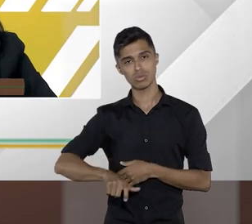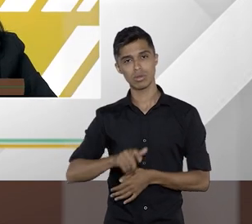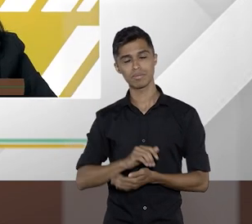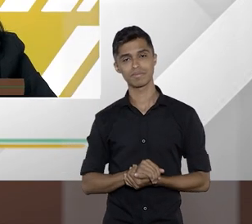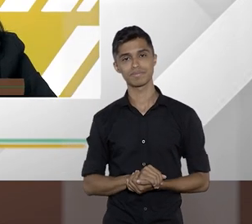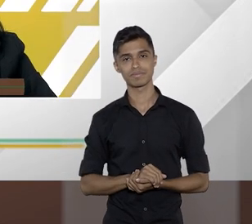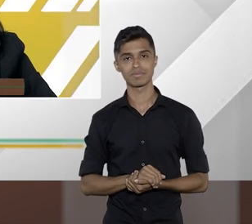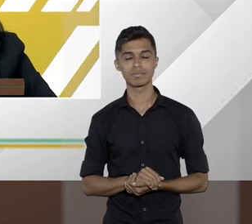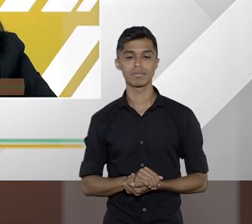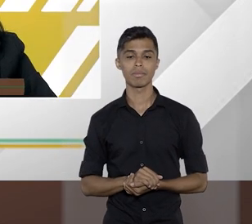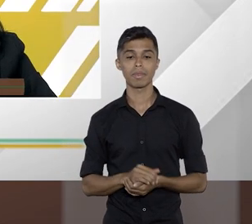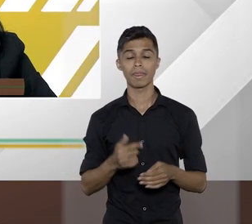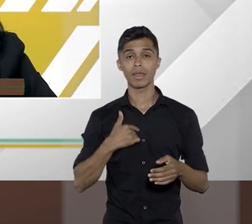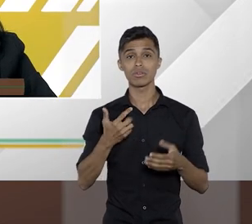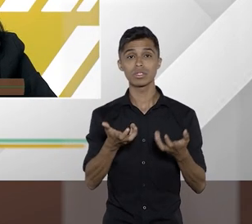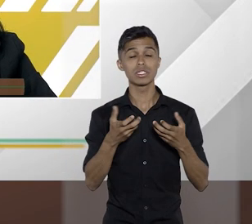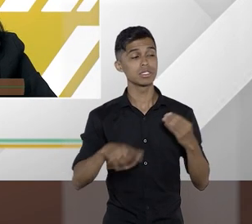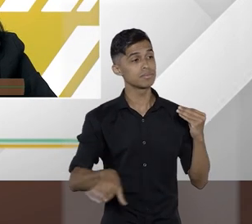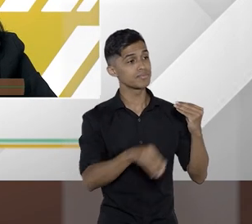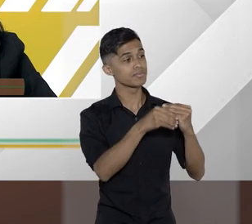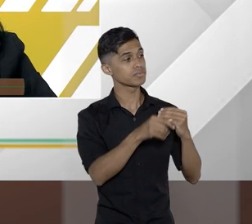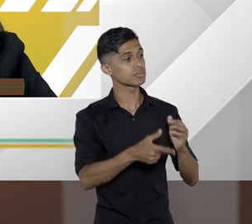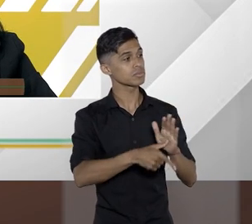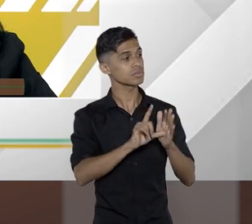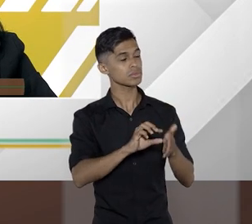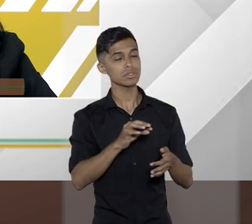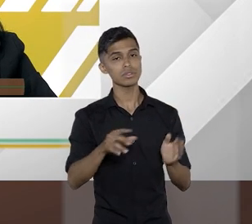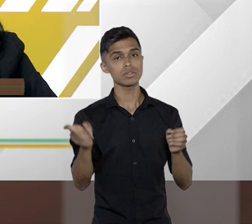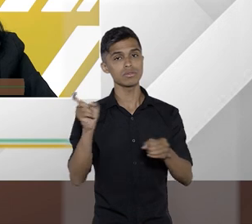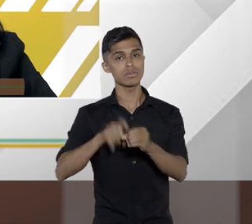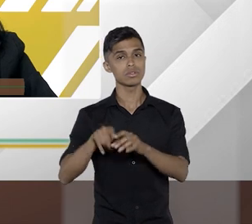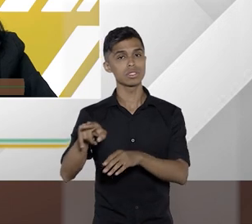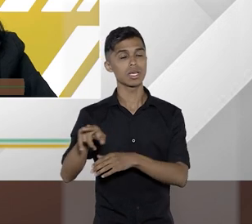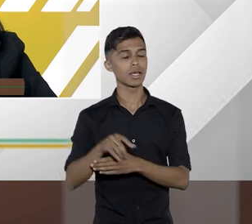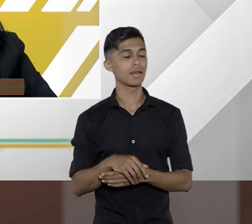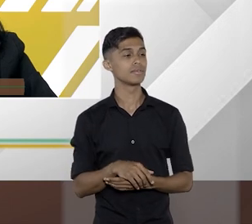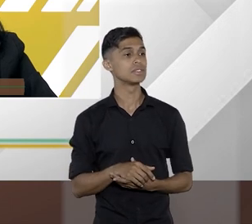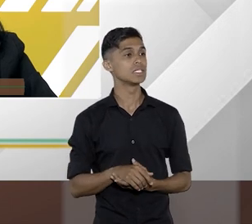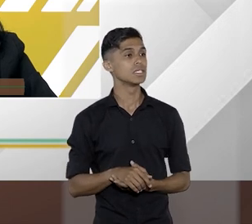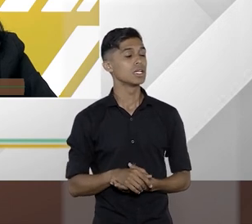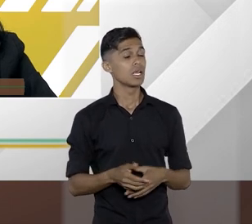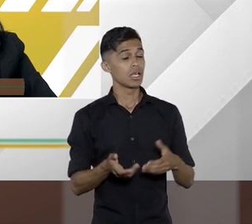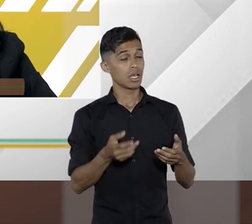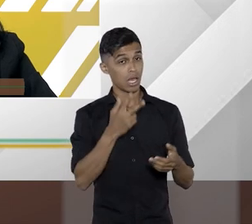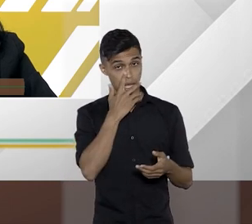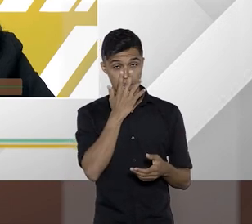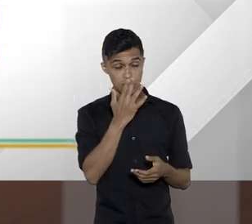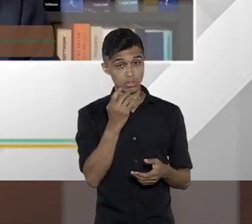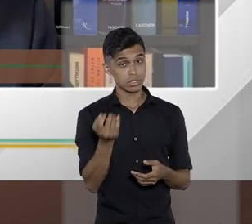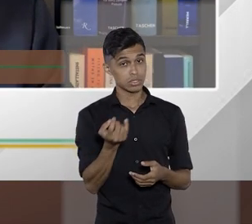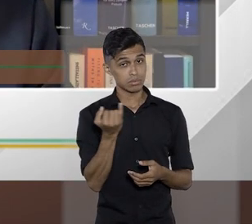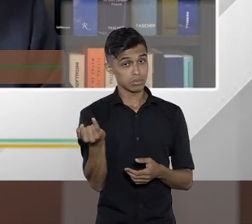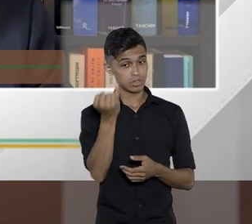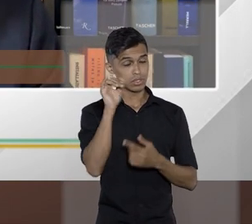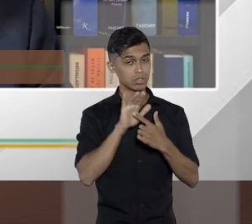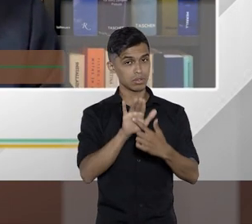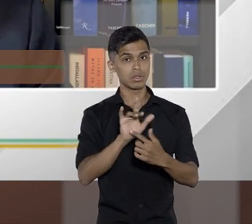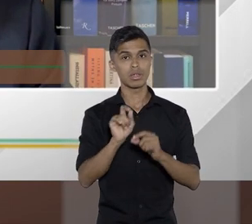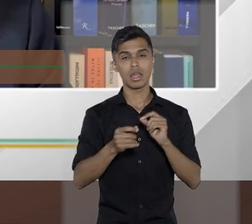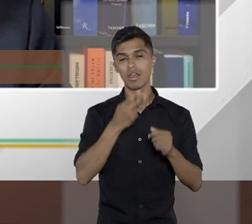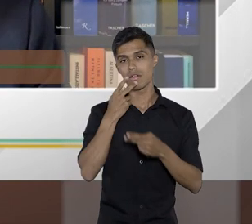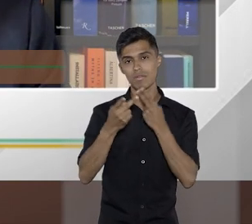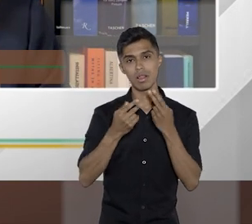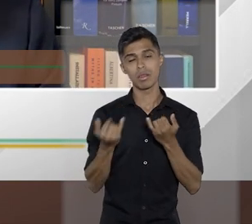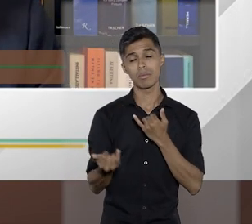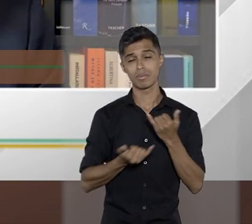E eu queria complementar uma coisa, antes de voltar a palavra para o Tiago e para a Fátima, que me parece importante dentro desse contexto. Eu digo